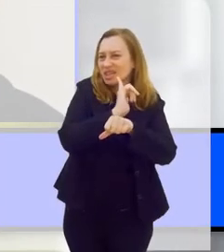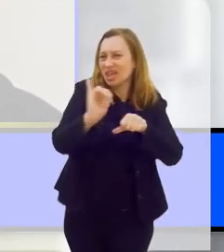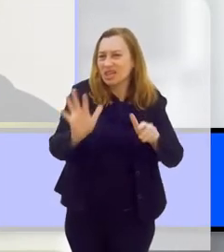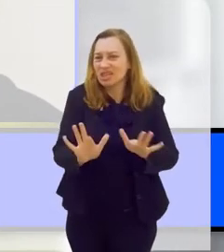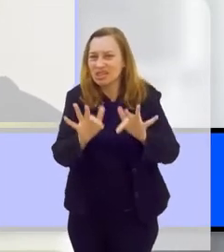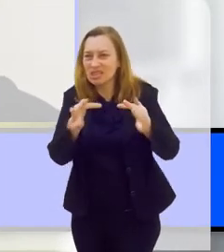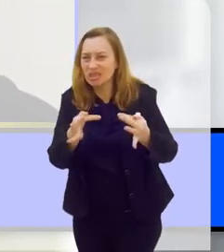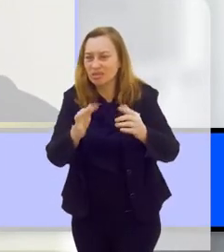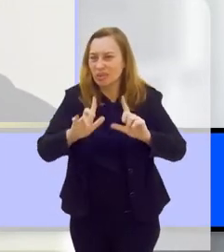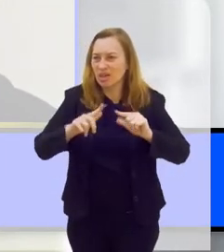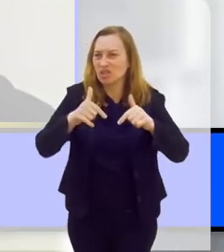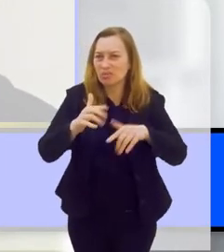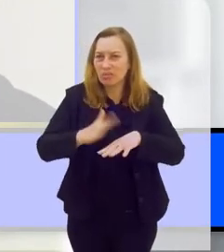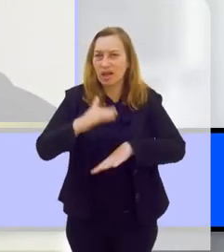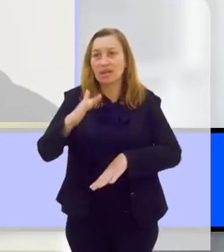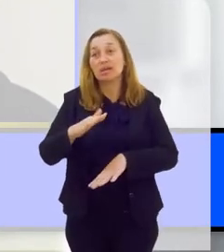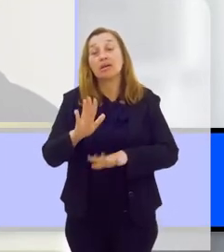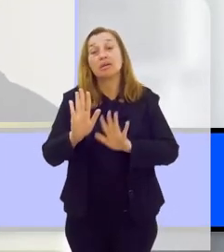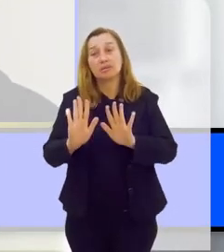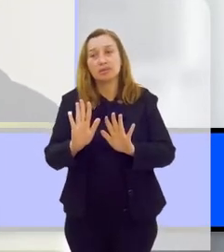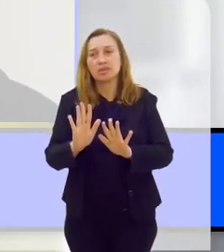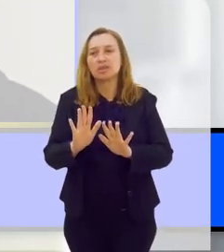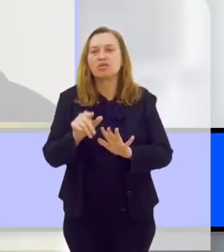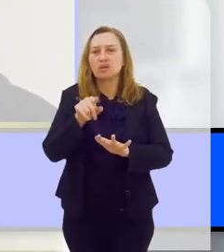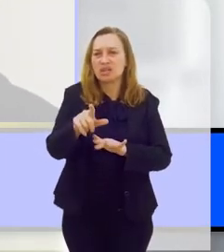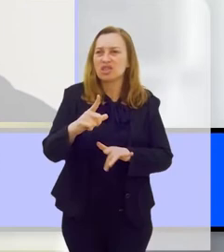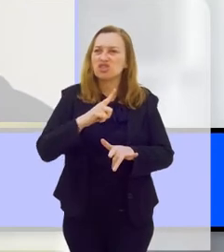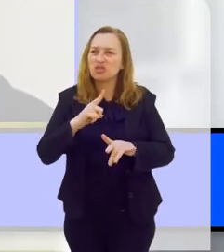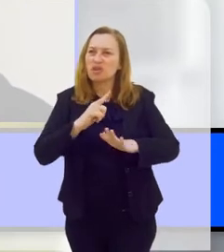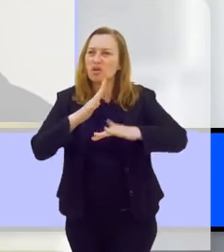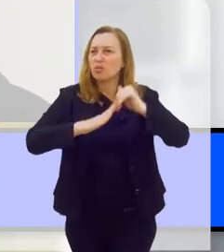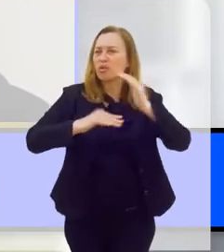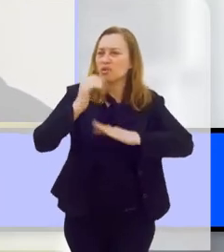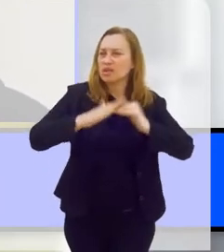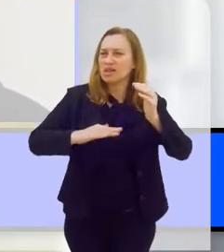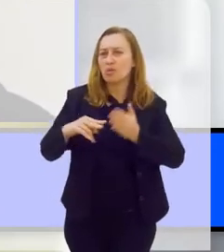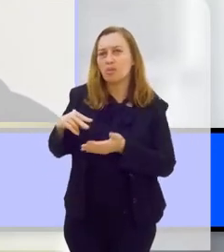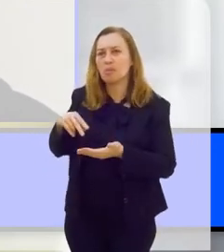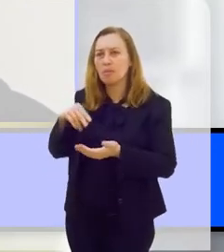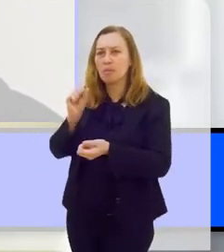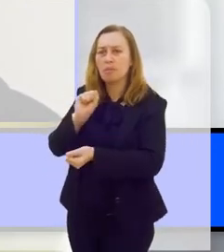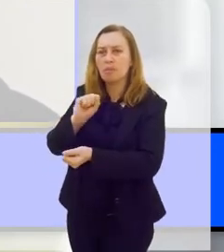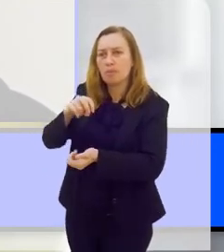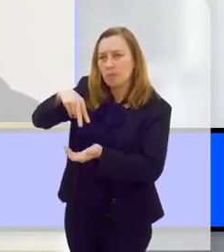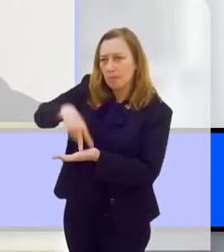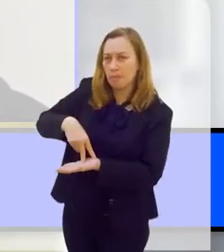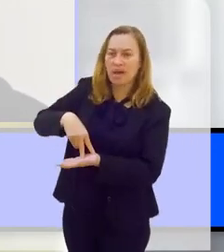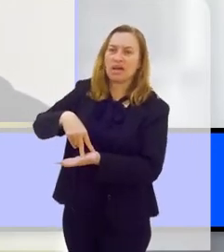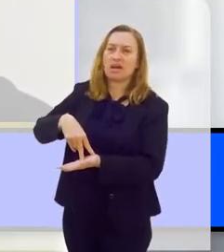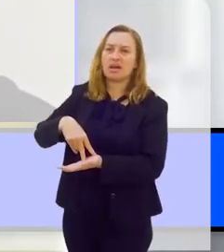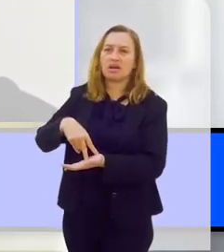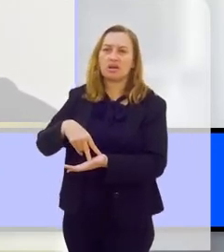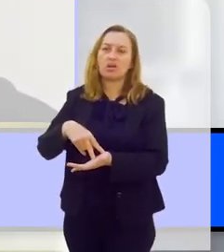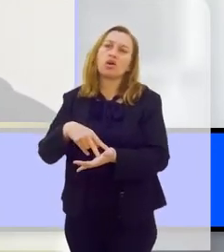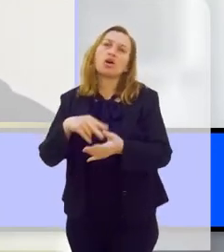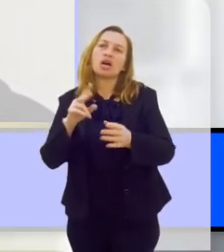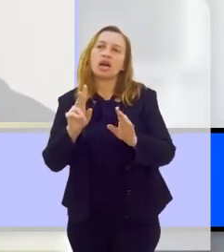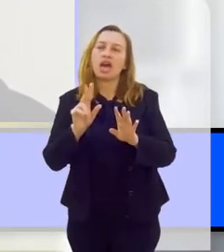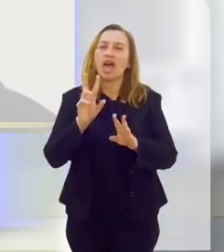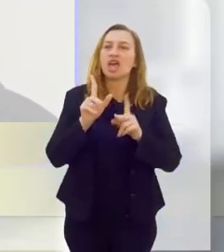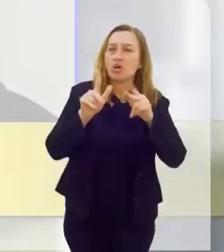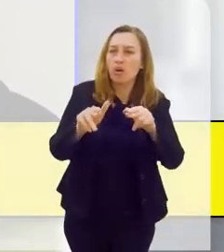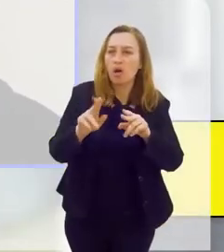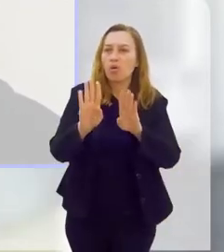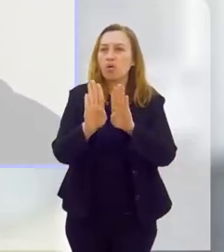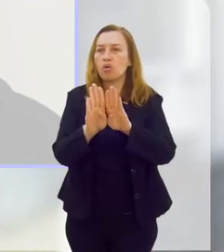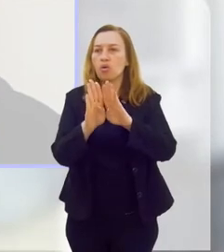sim, para você se tornar mais ativo. Ainda mais se você tiver uma profissão muito parada, como é a do porteiro,